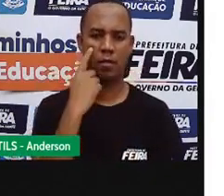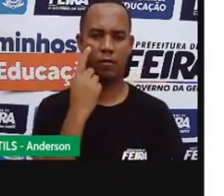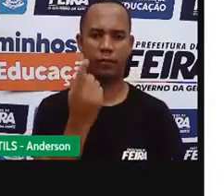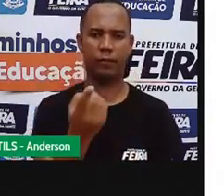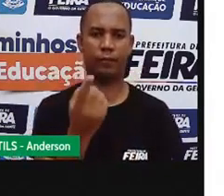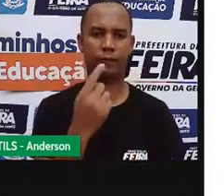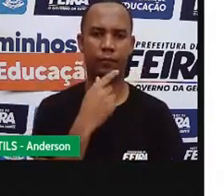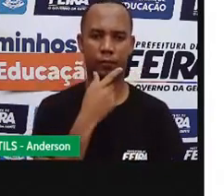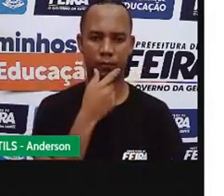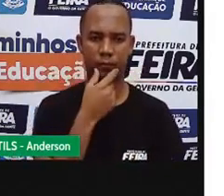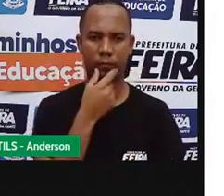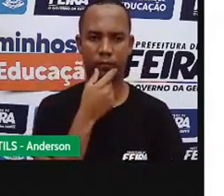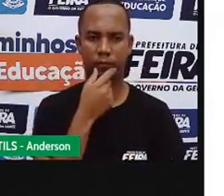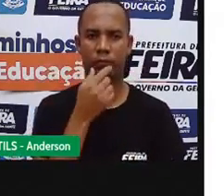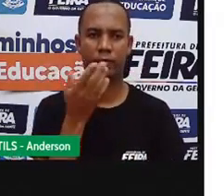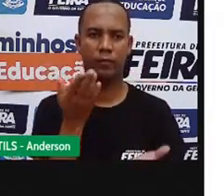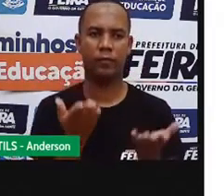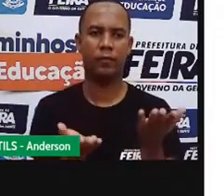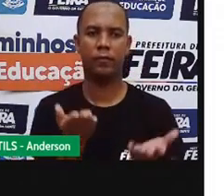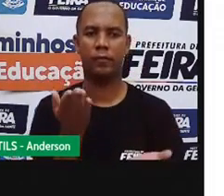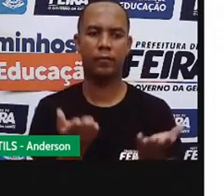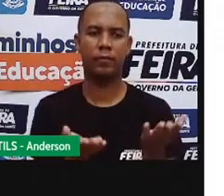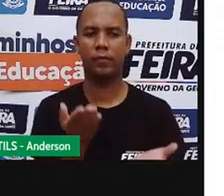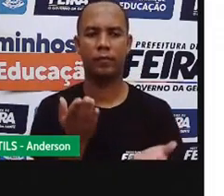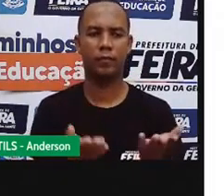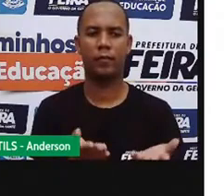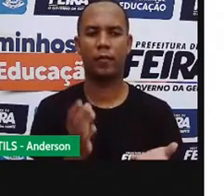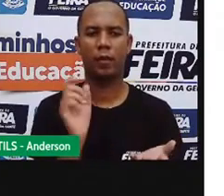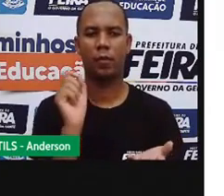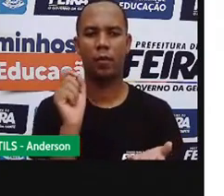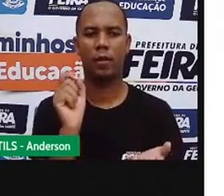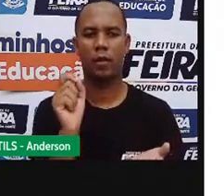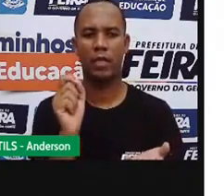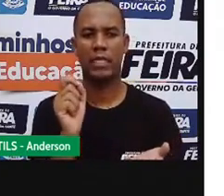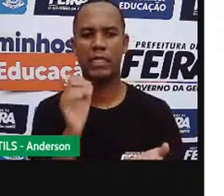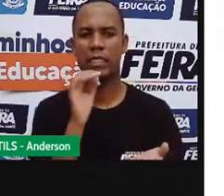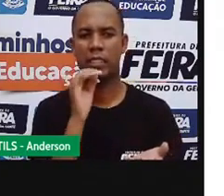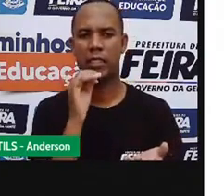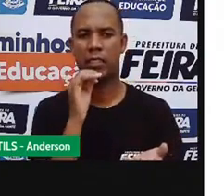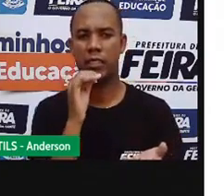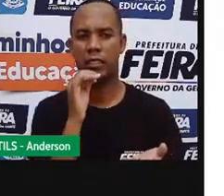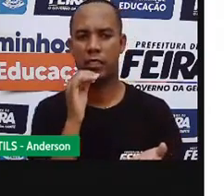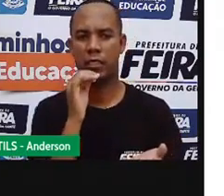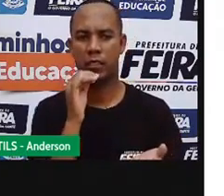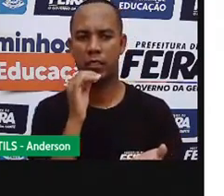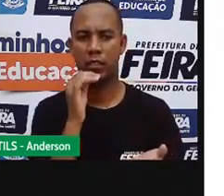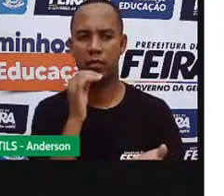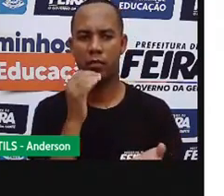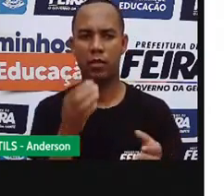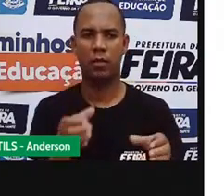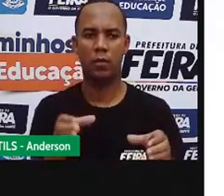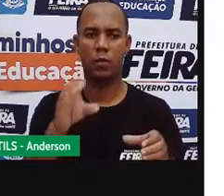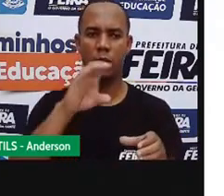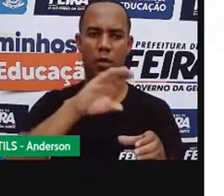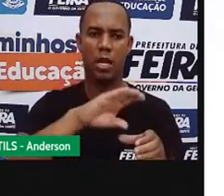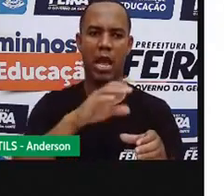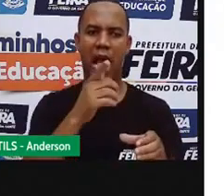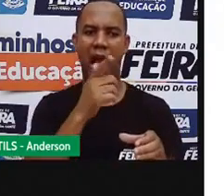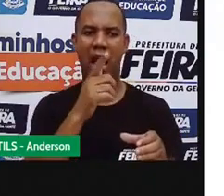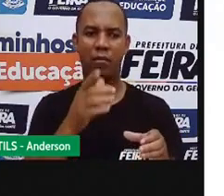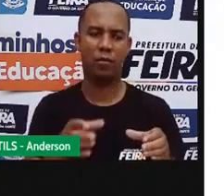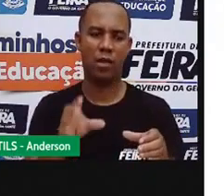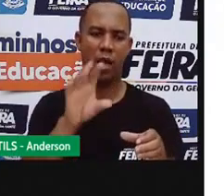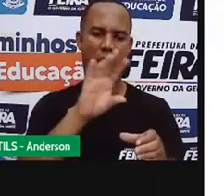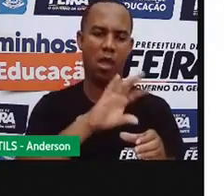Essas medidas servem apenas para os líquidos. e a